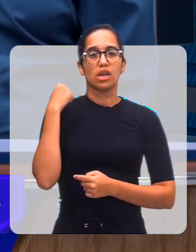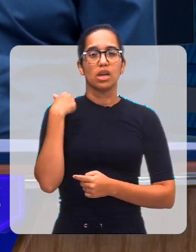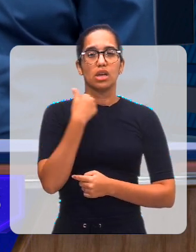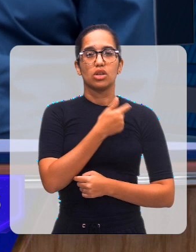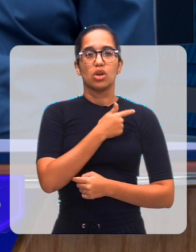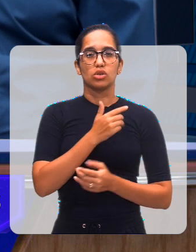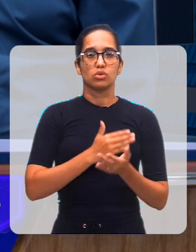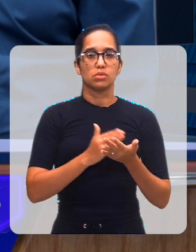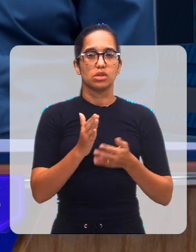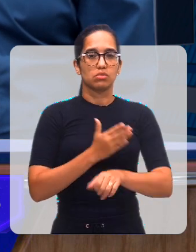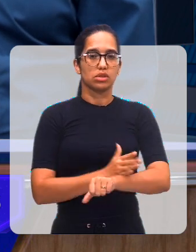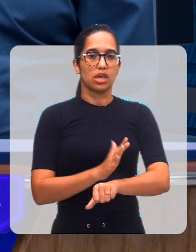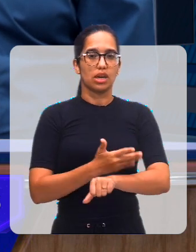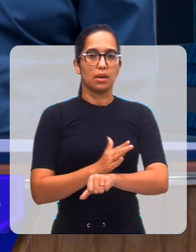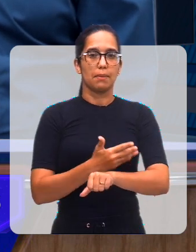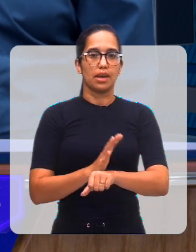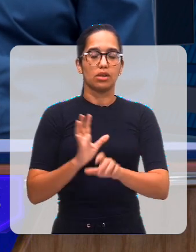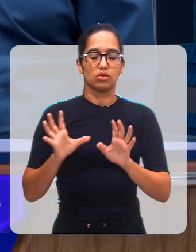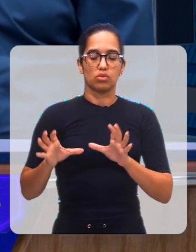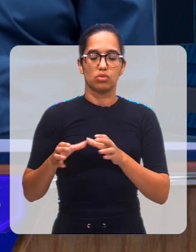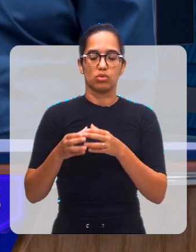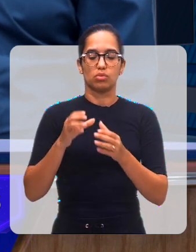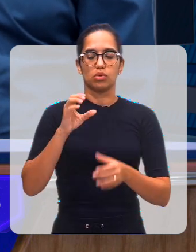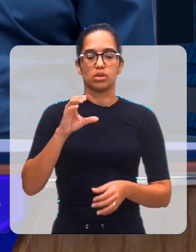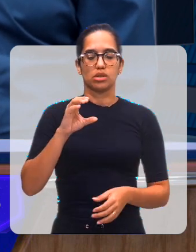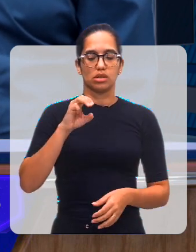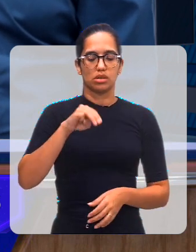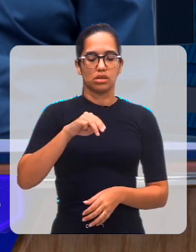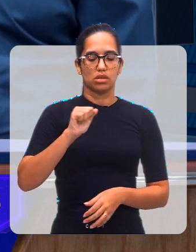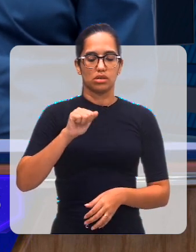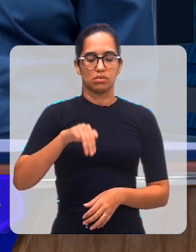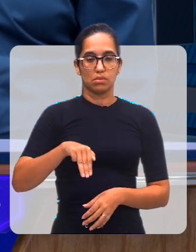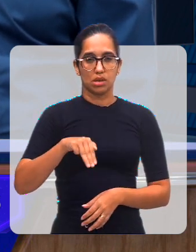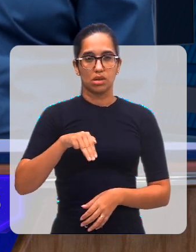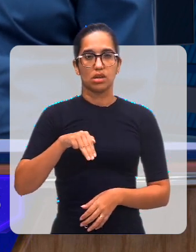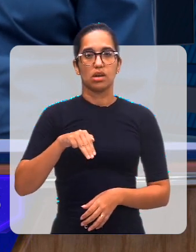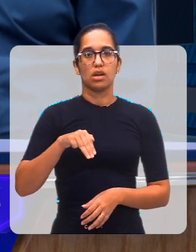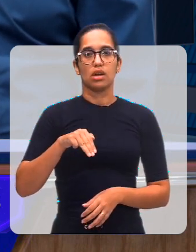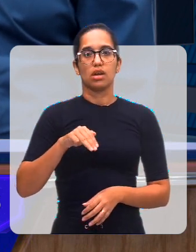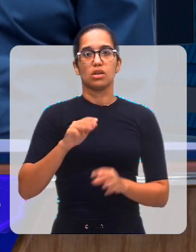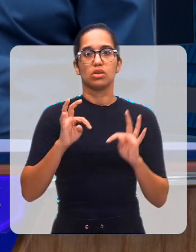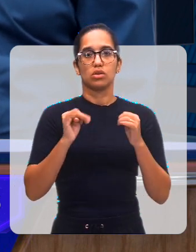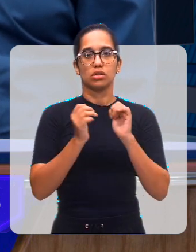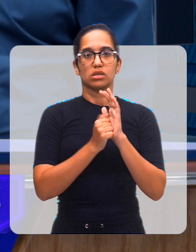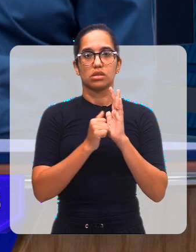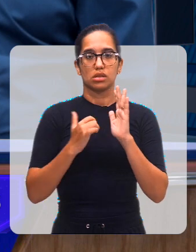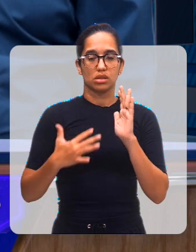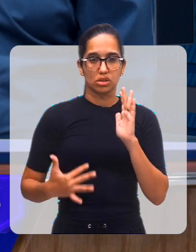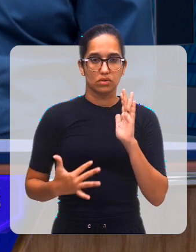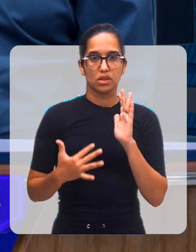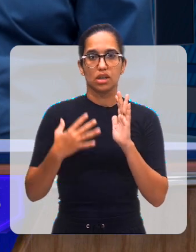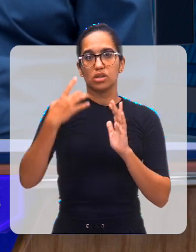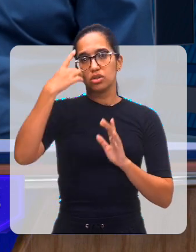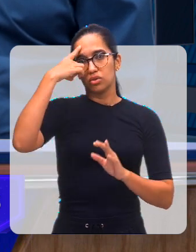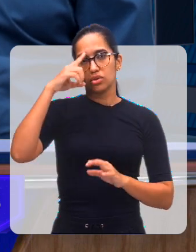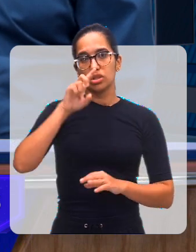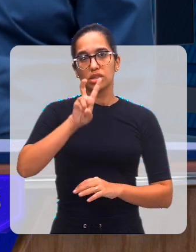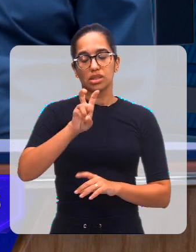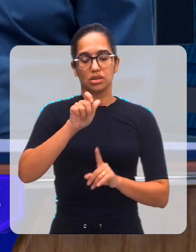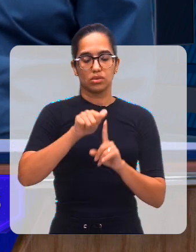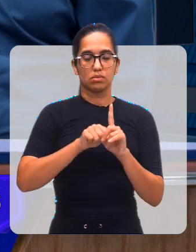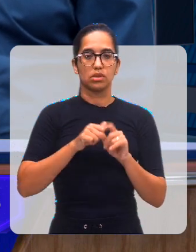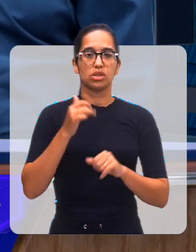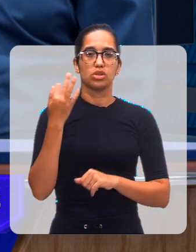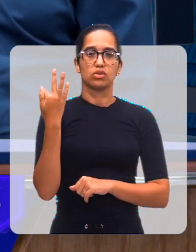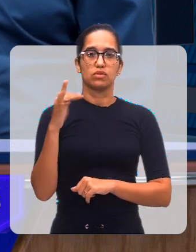Ontem mesmo nós estamos numa semana de formação com a equipe do CEMAN, para que a gente possa começar as atividades formais no dia 5 de